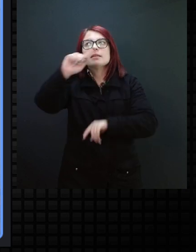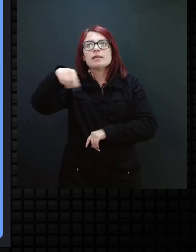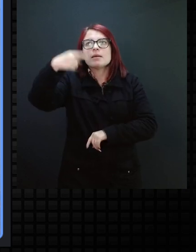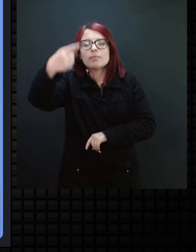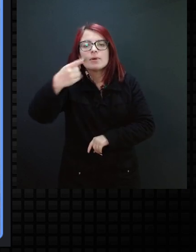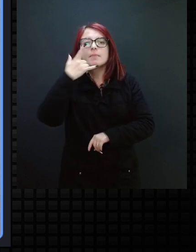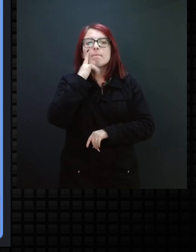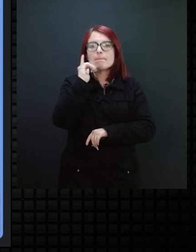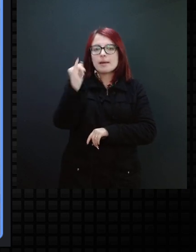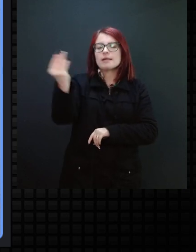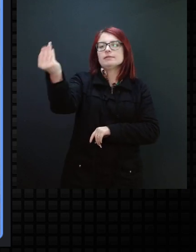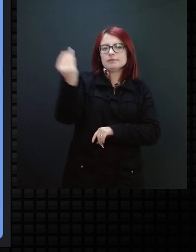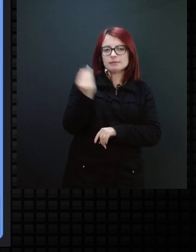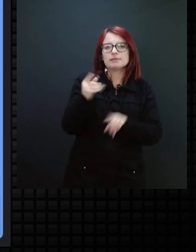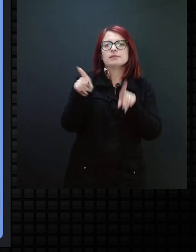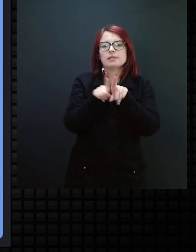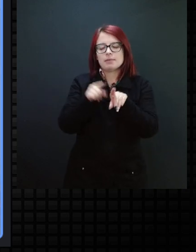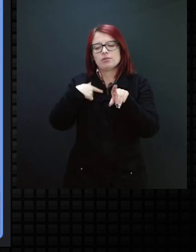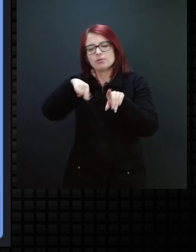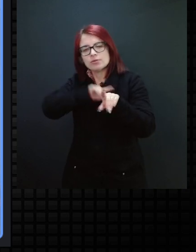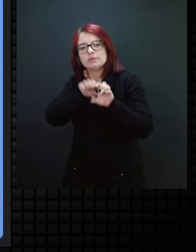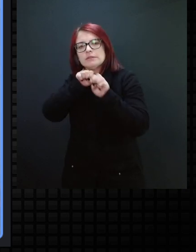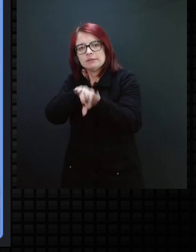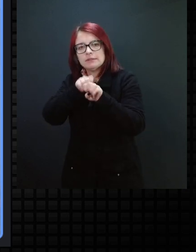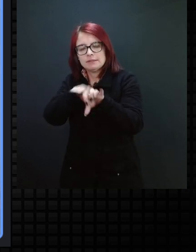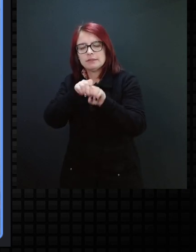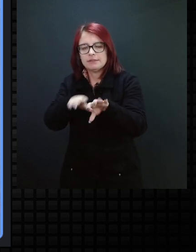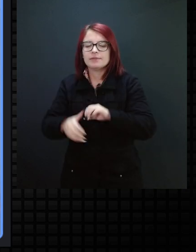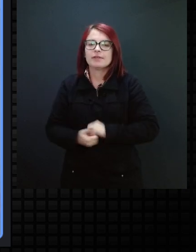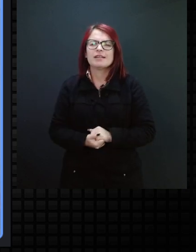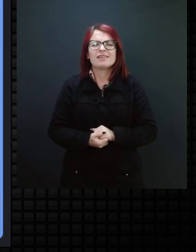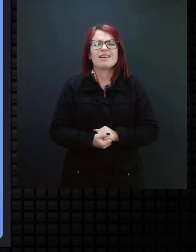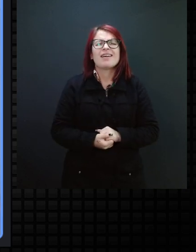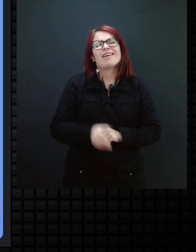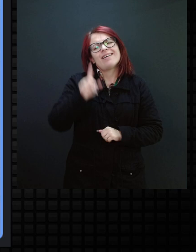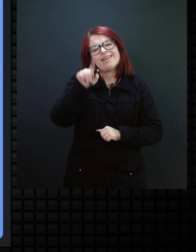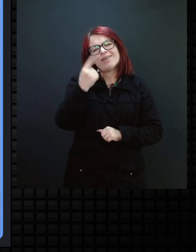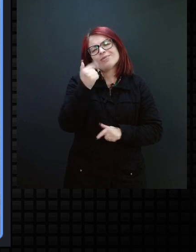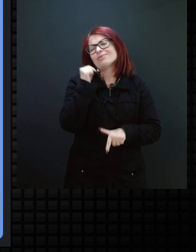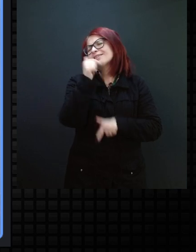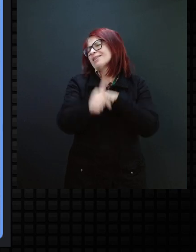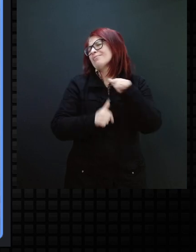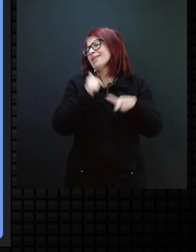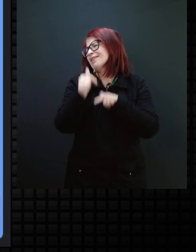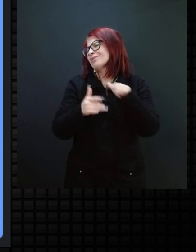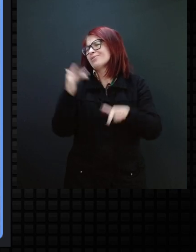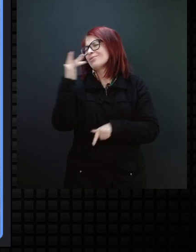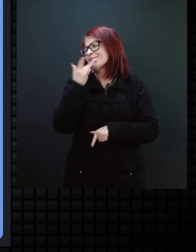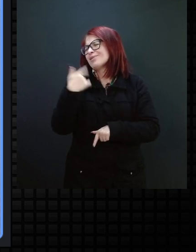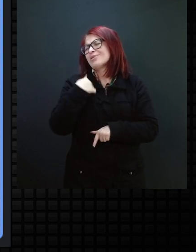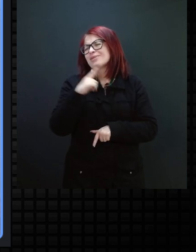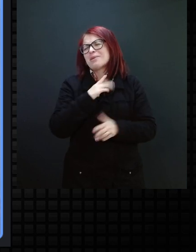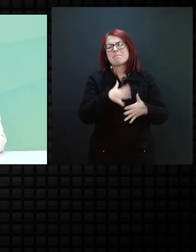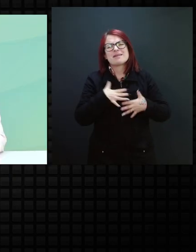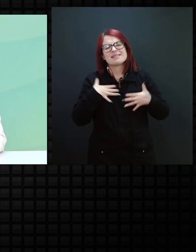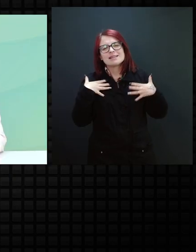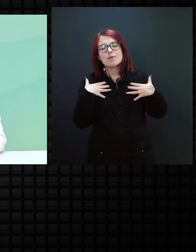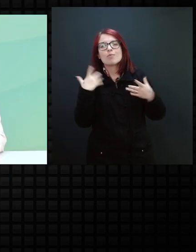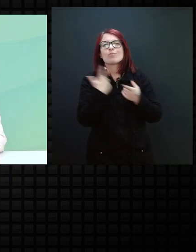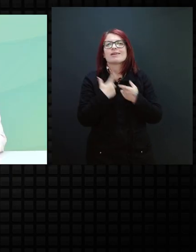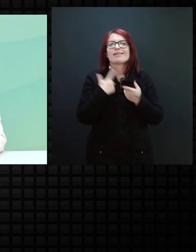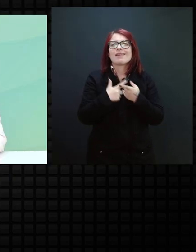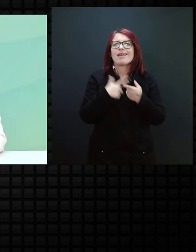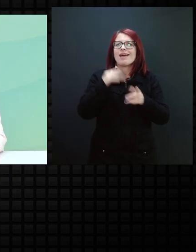veio para dentro do atendimento para aprender. Isso foi um trabalho tão gostoso. tenho tanto prazer, professor, que tinha momentos em que eu estava